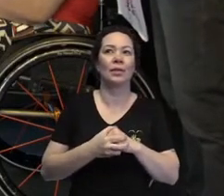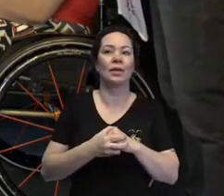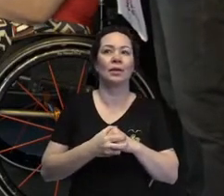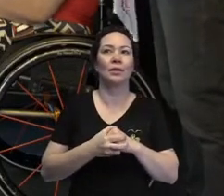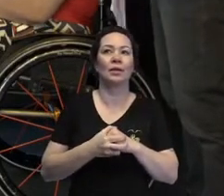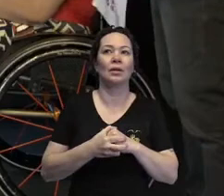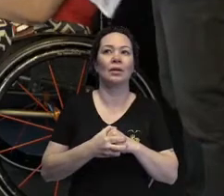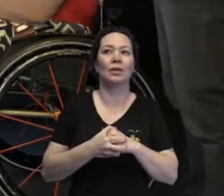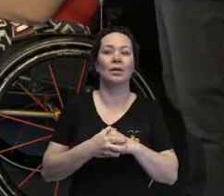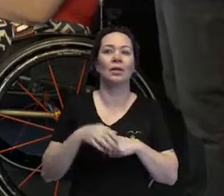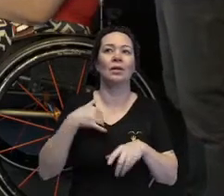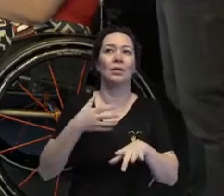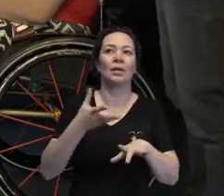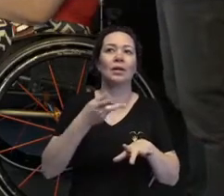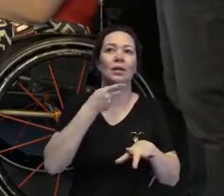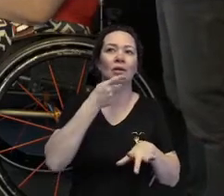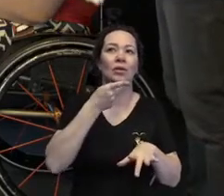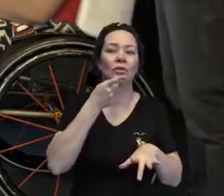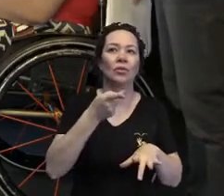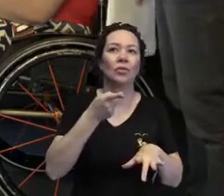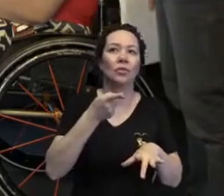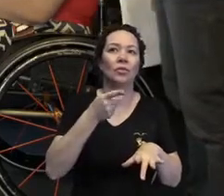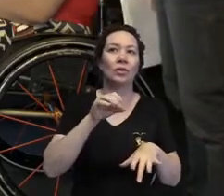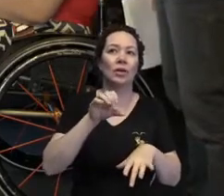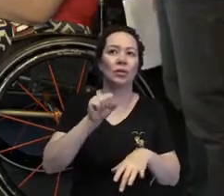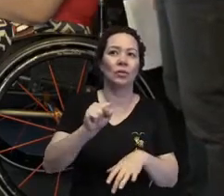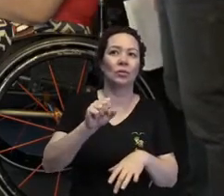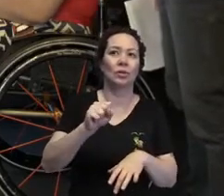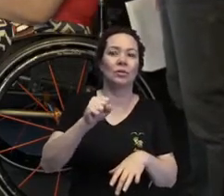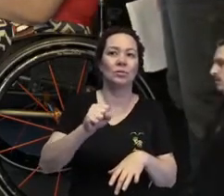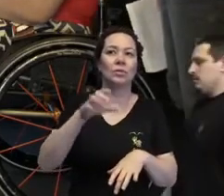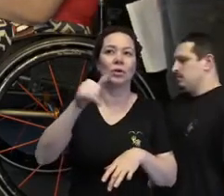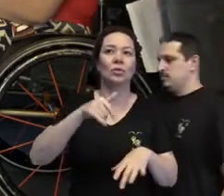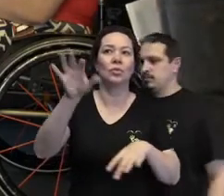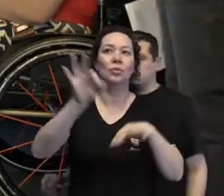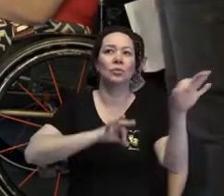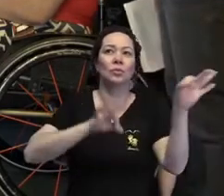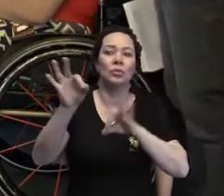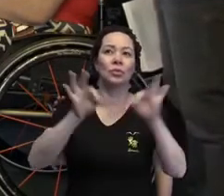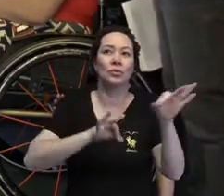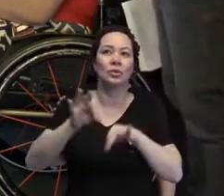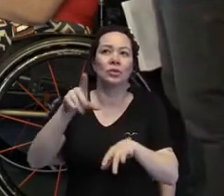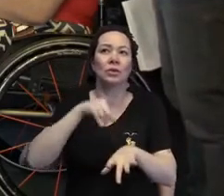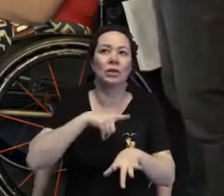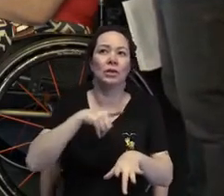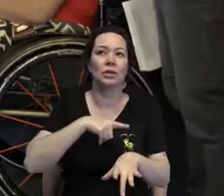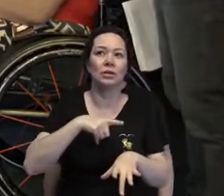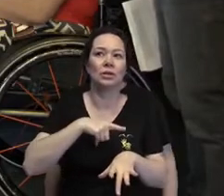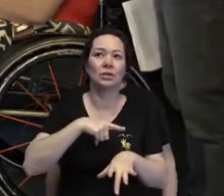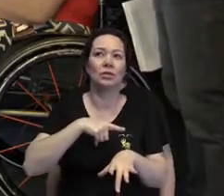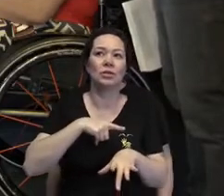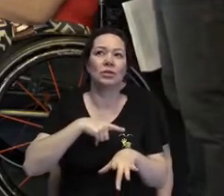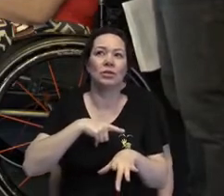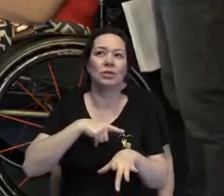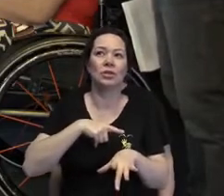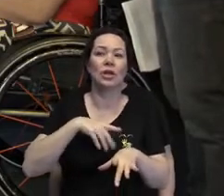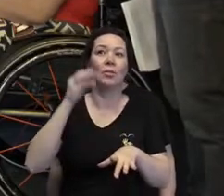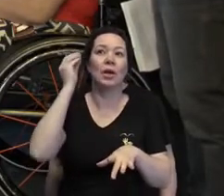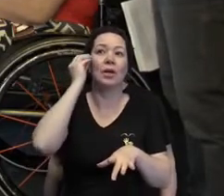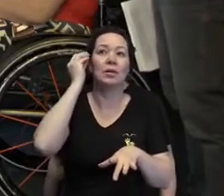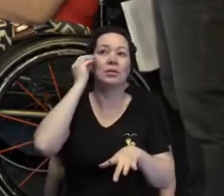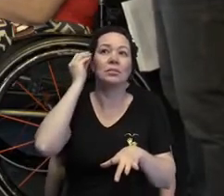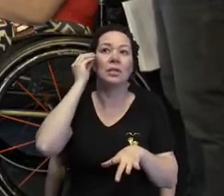O eu quero falar? Eu conheci o meu irmão Samuel no processo. E lá eu tinha uma grande experiência